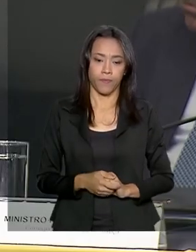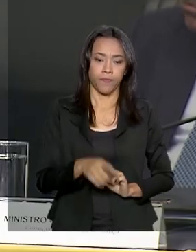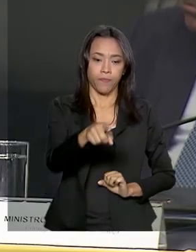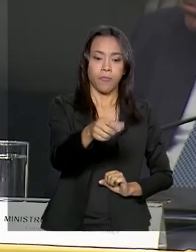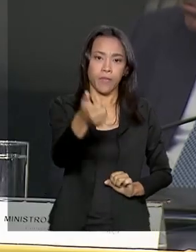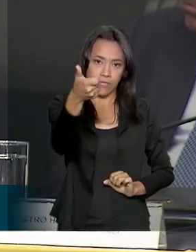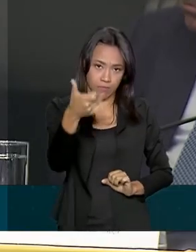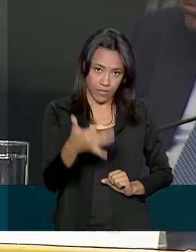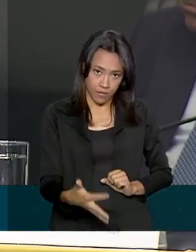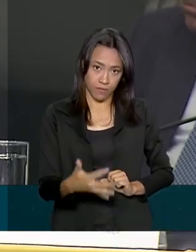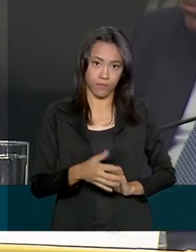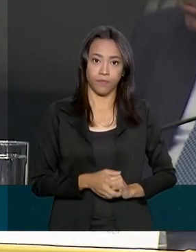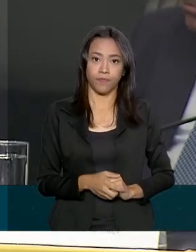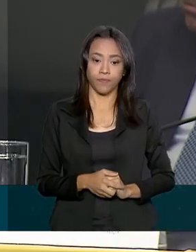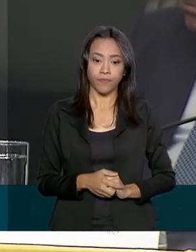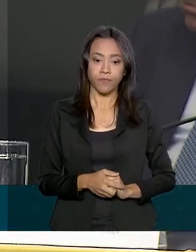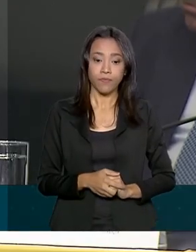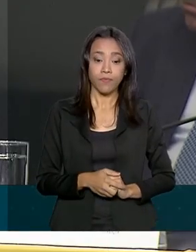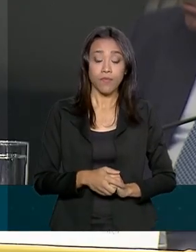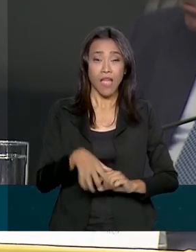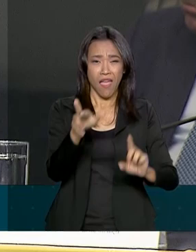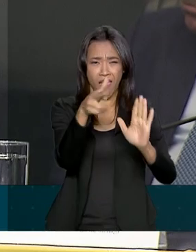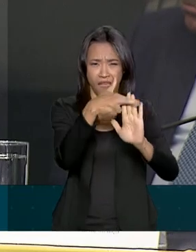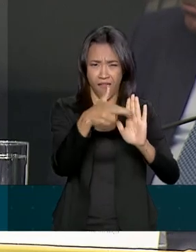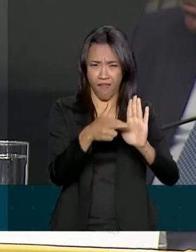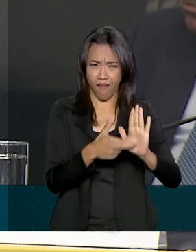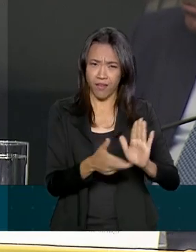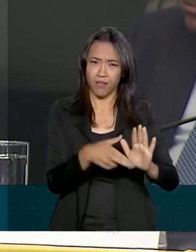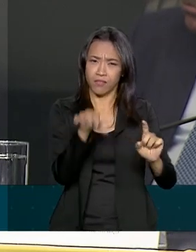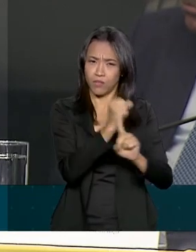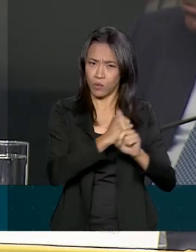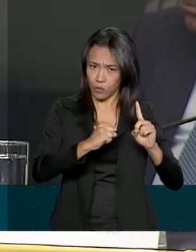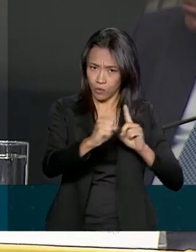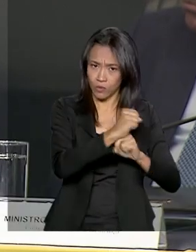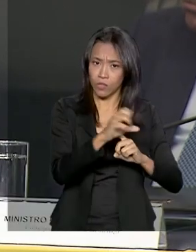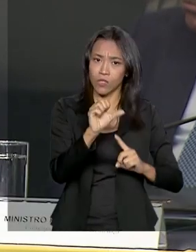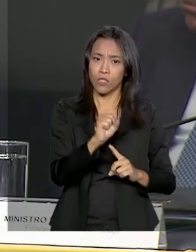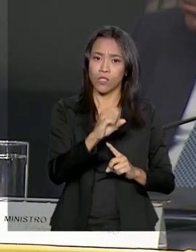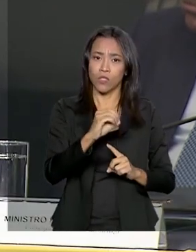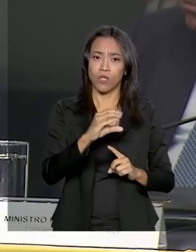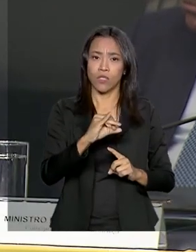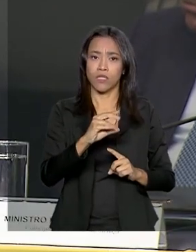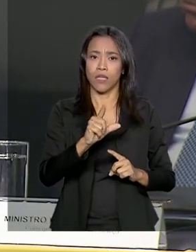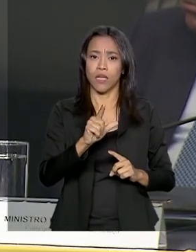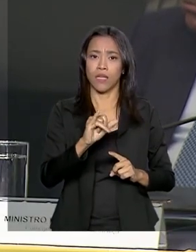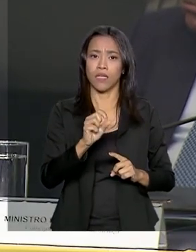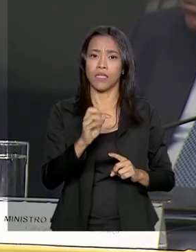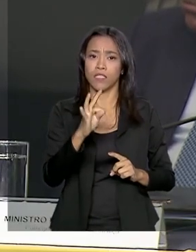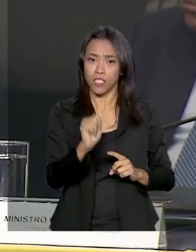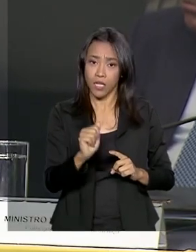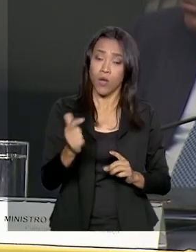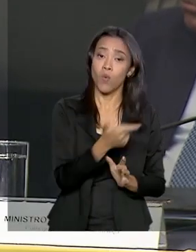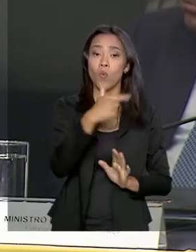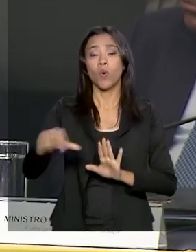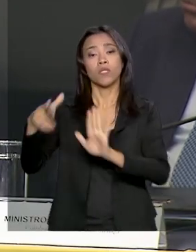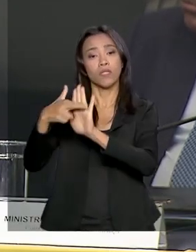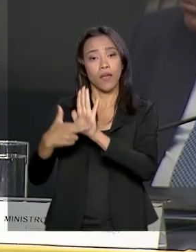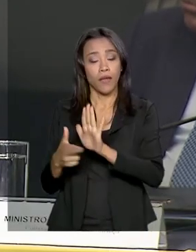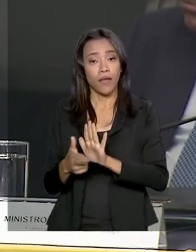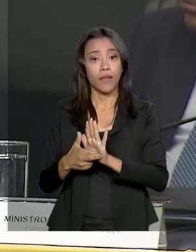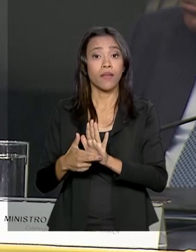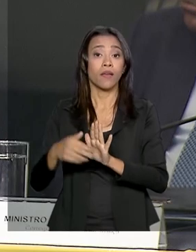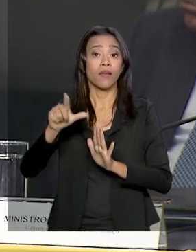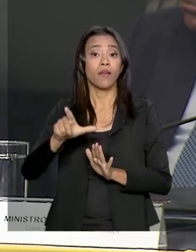regimes socialistas ou social-democratas, um regime liberal-democrata. A mesma liberal-democracia que